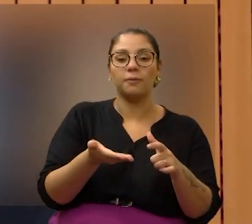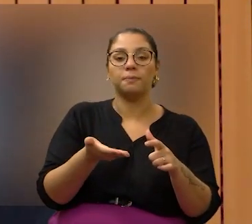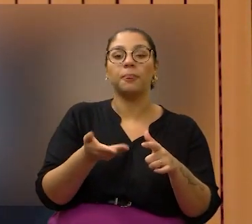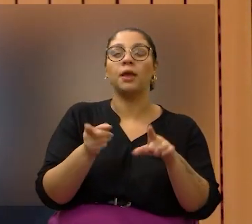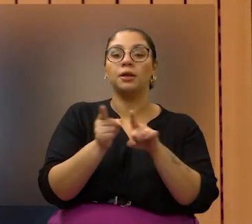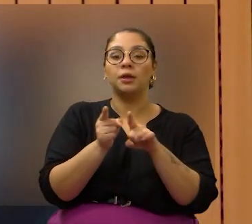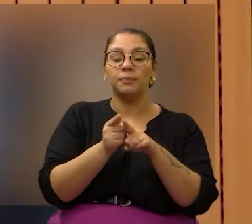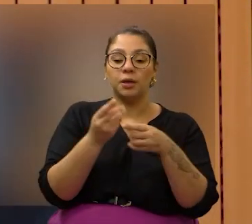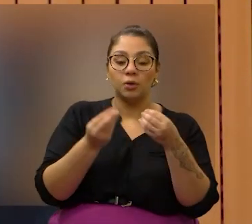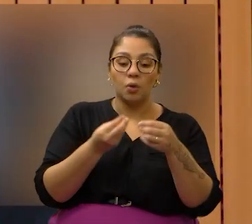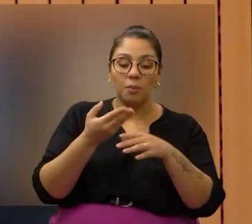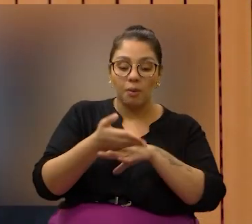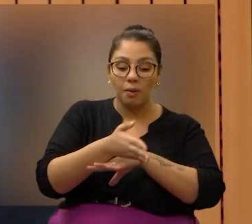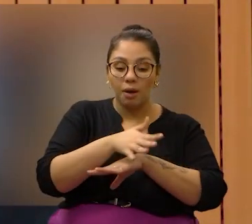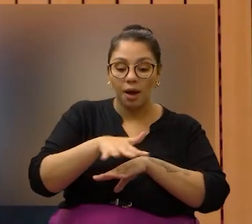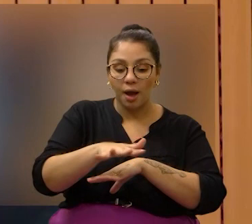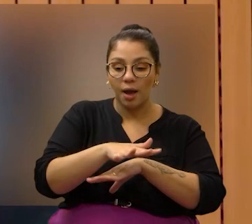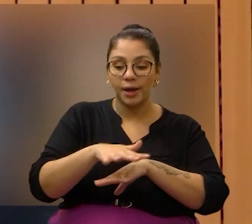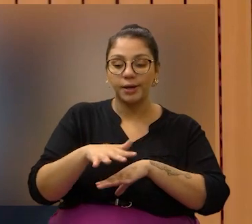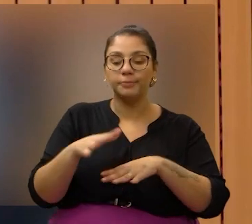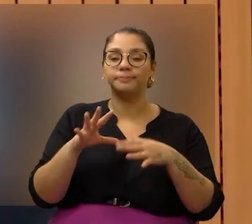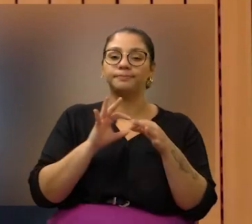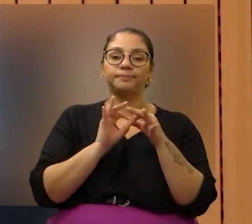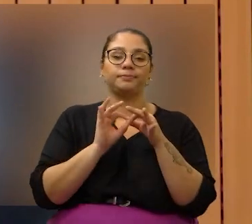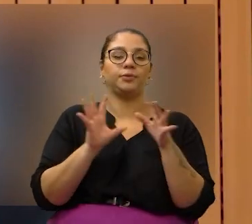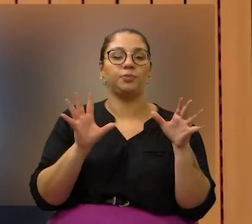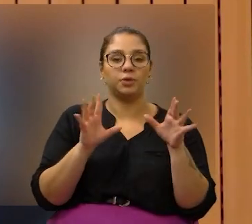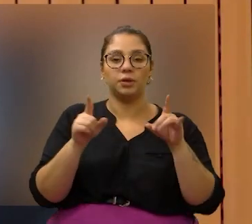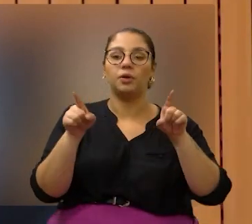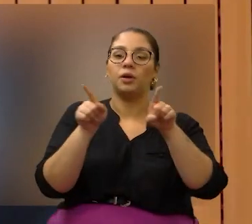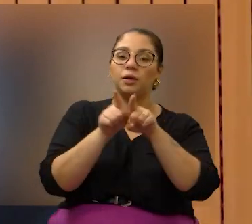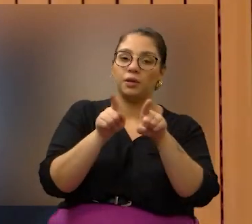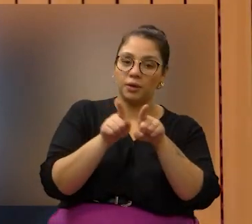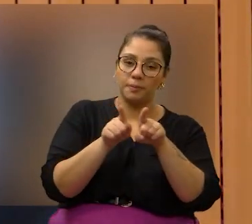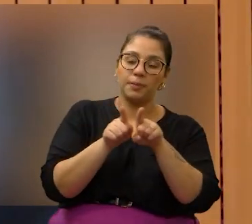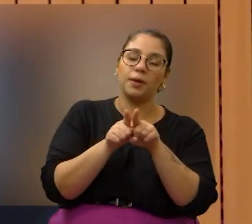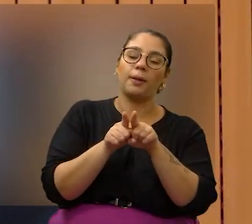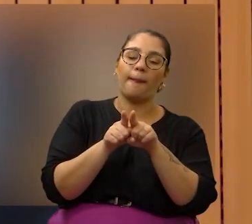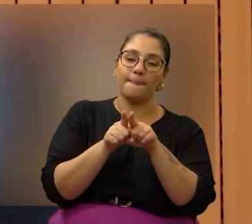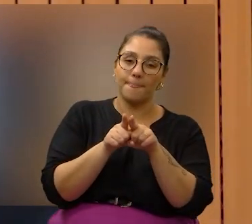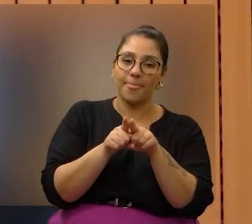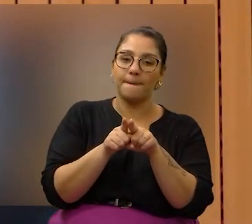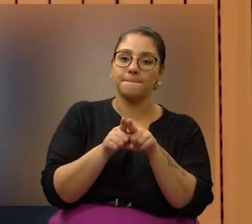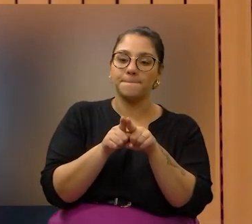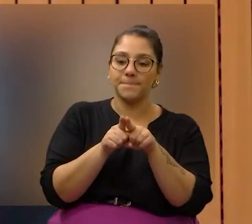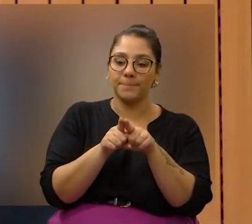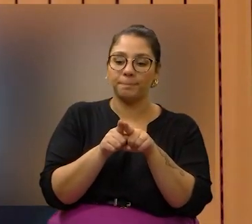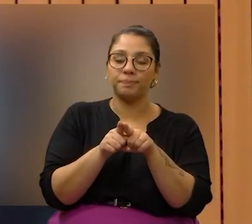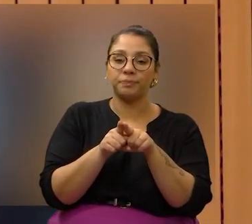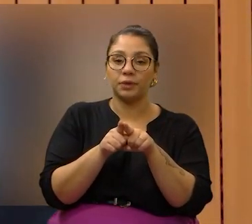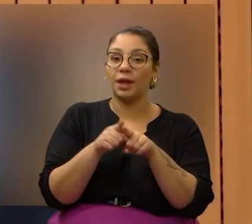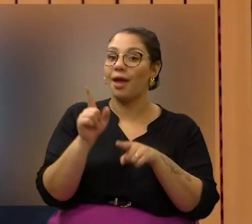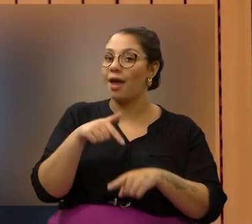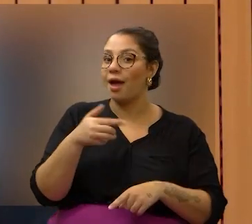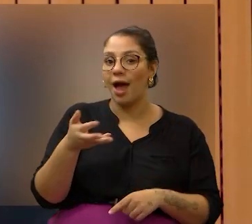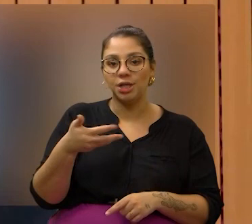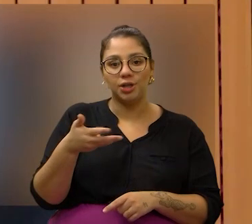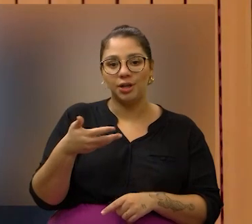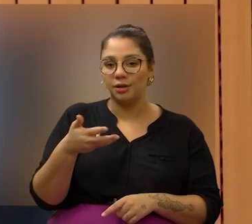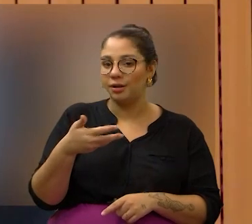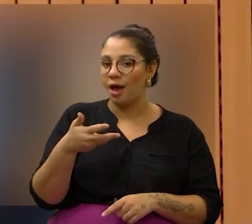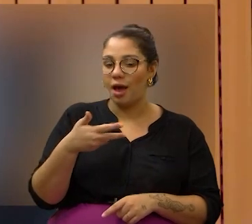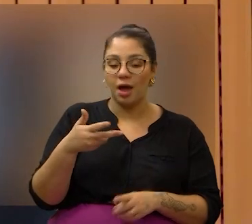para intervir na área. E a disposição para também dar